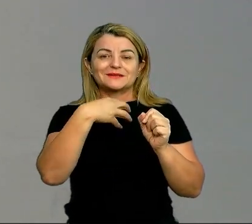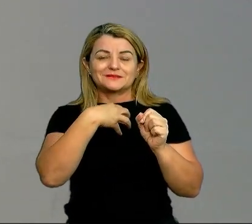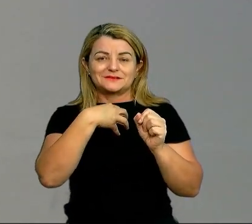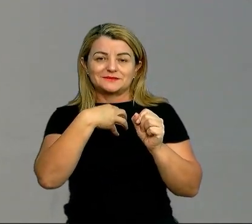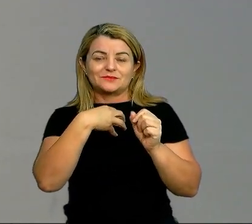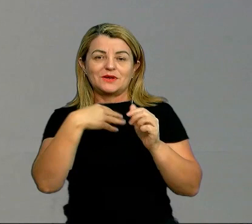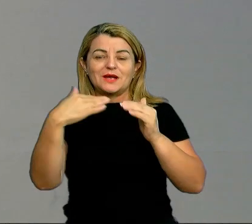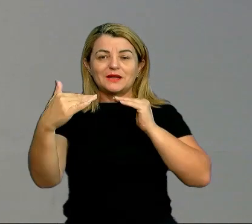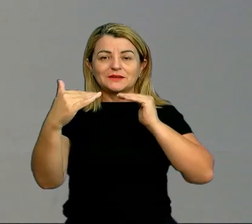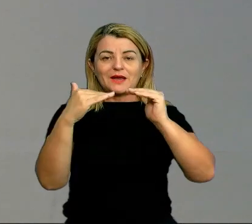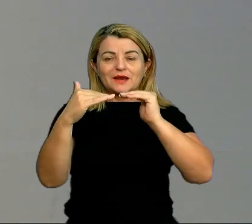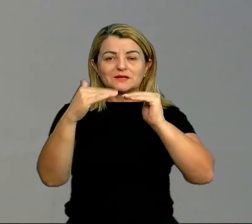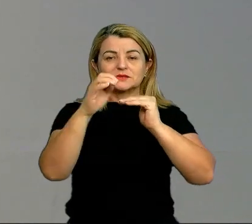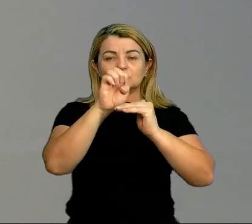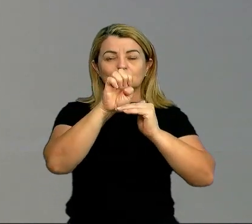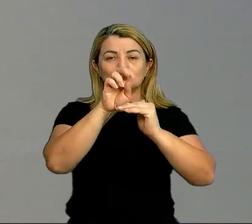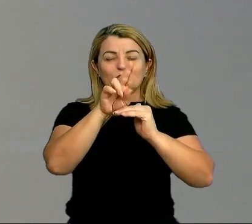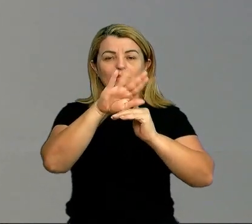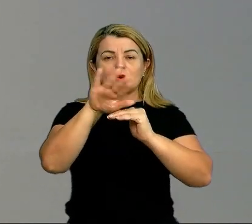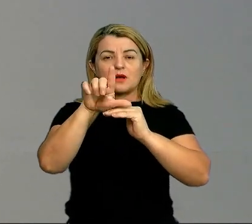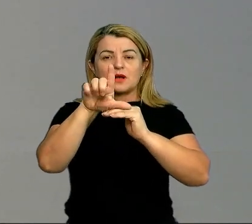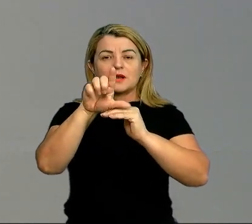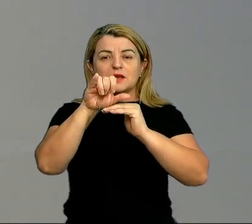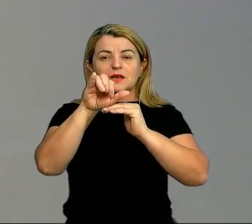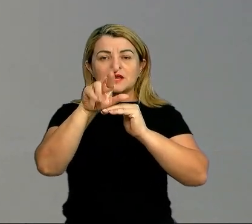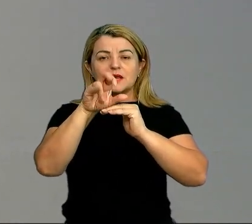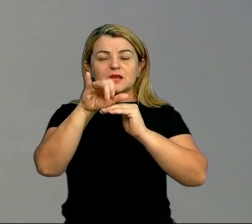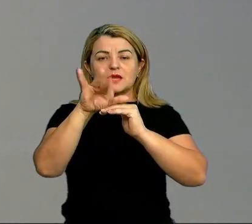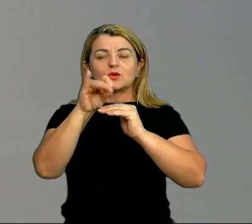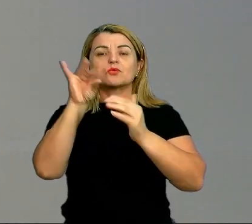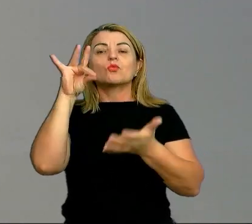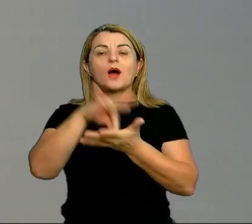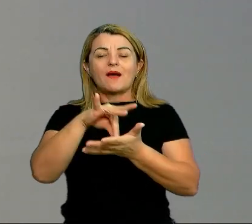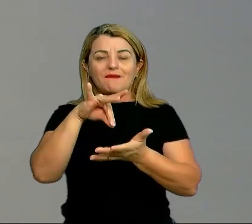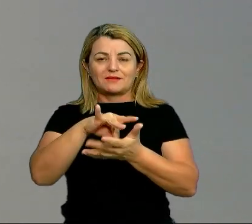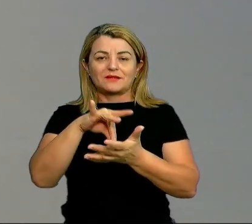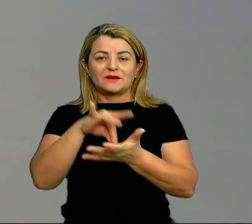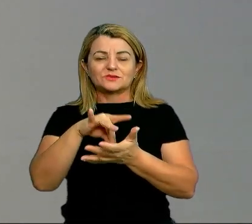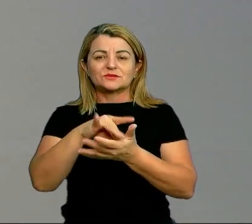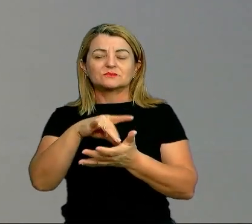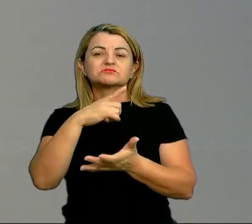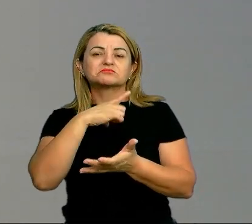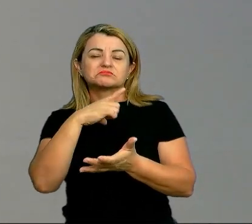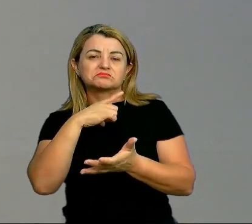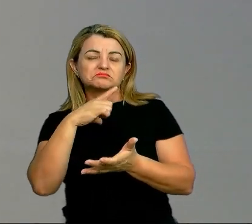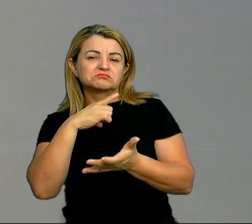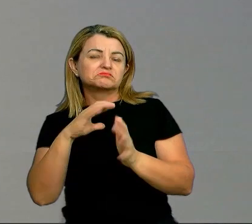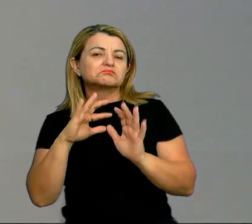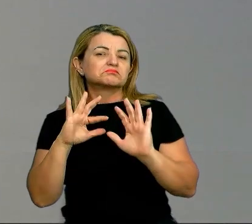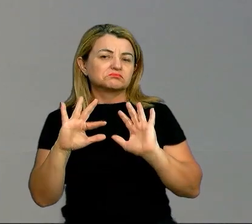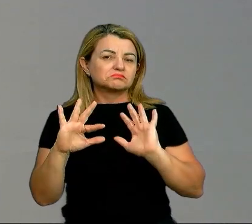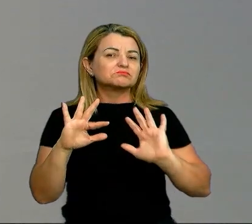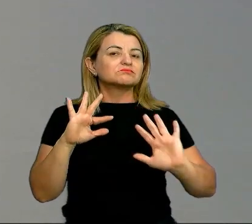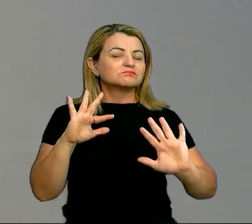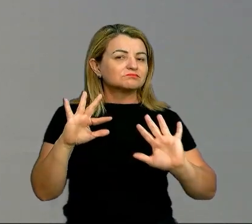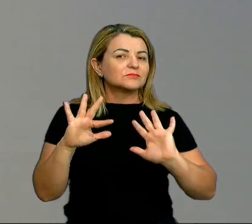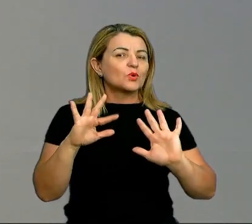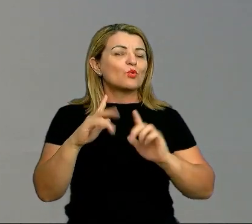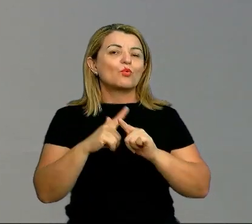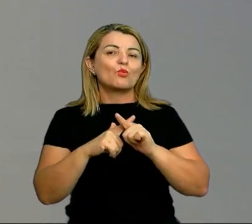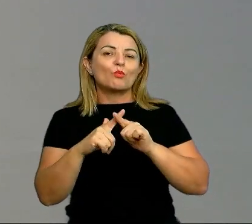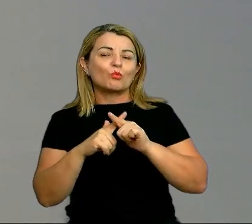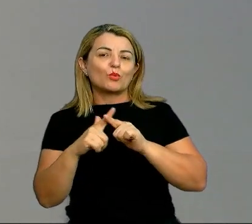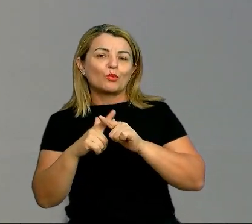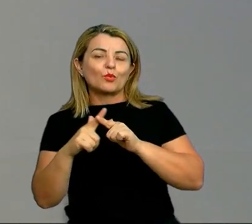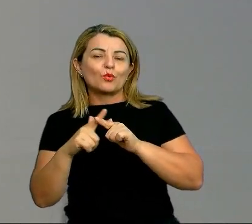dessa relação do eu lírico com a realidade que tem aí um certo problema